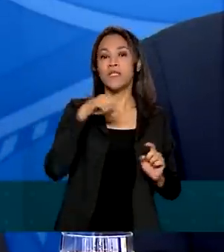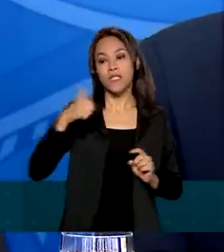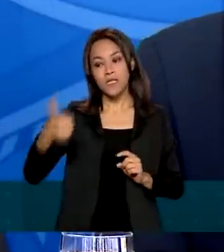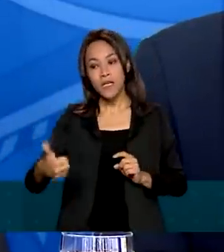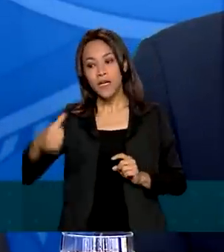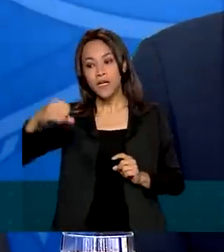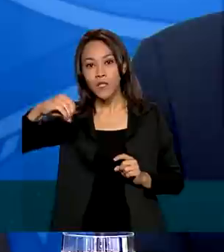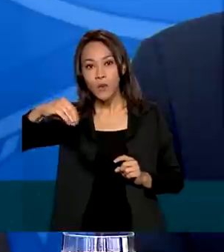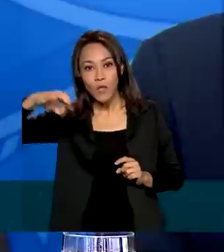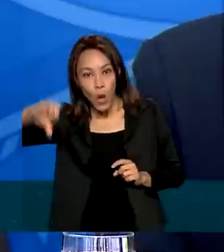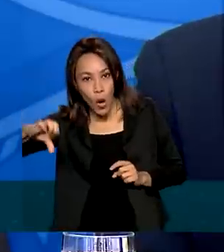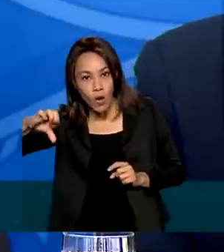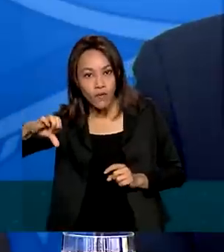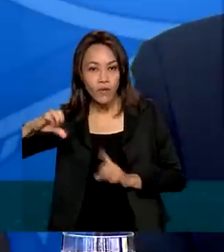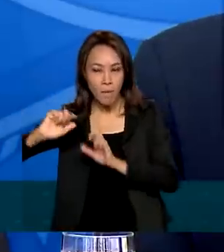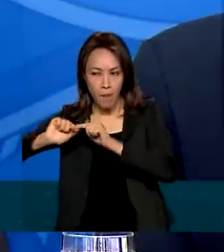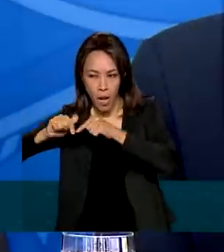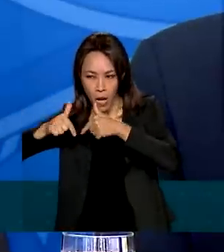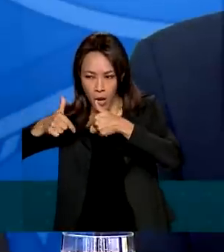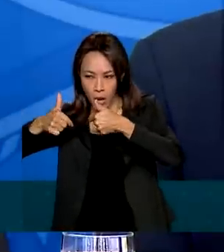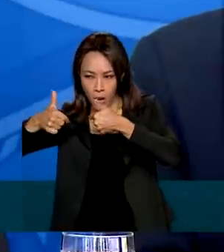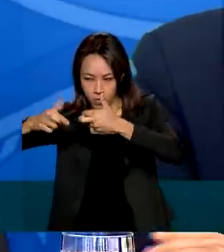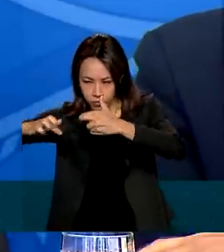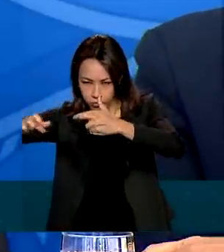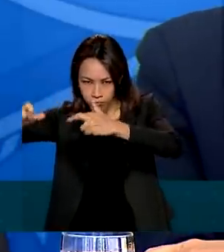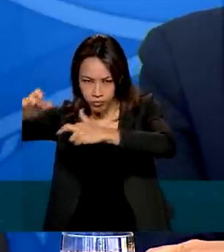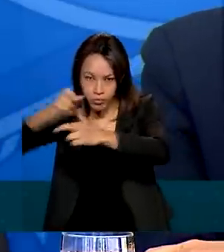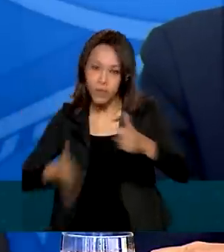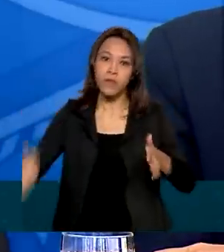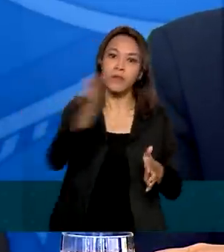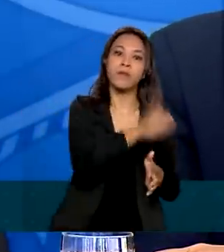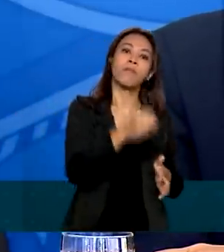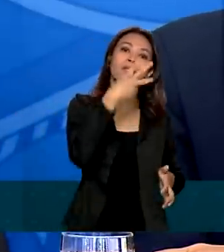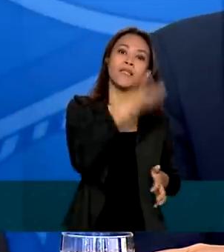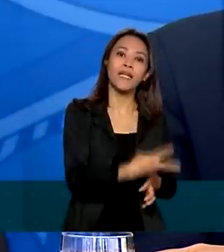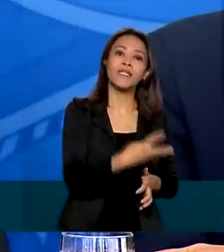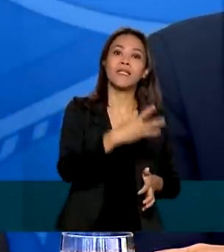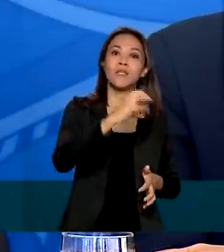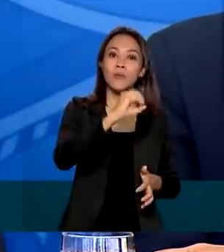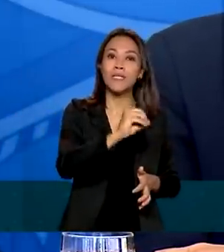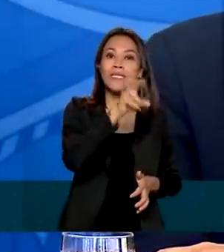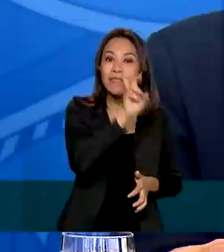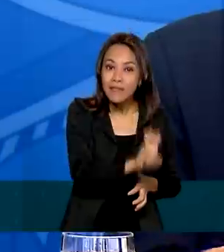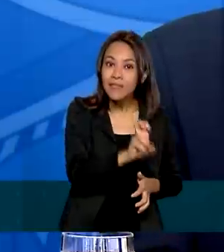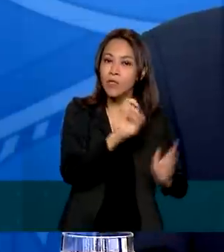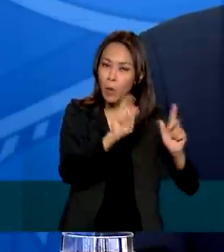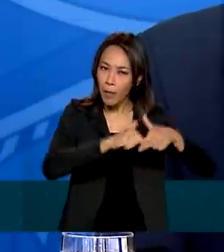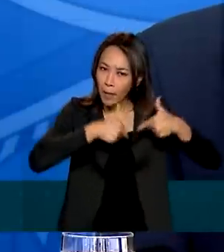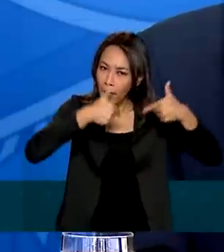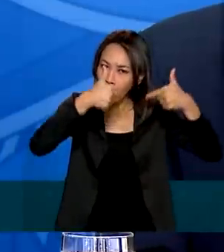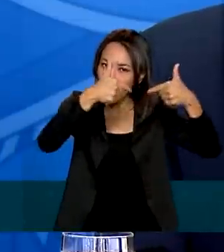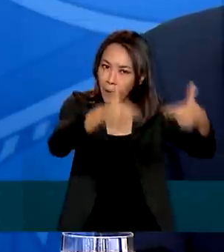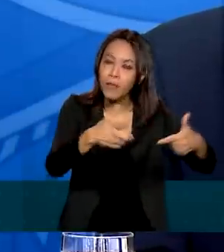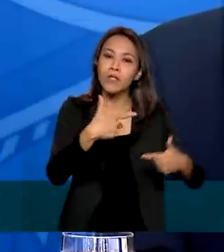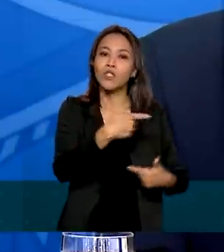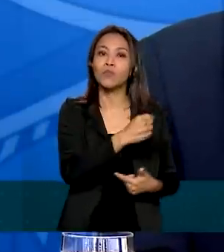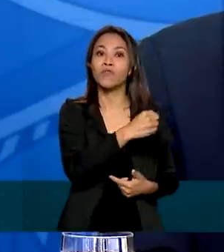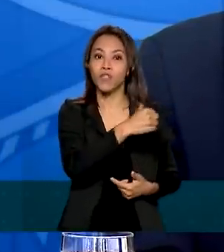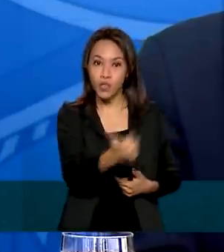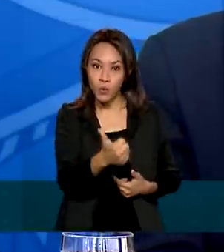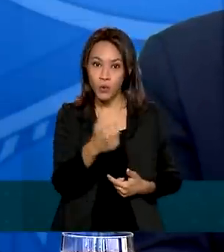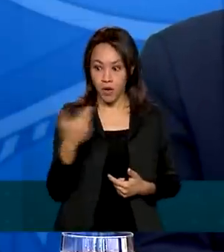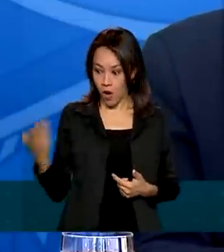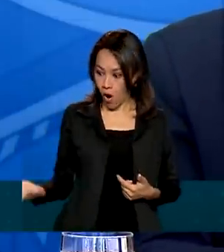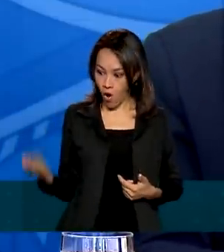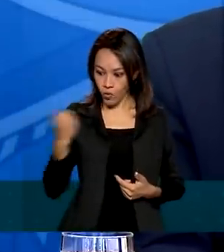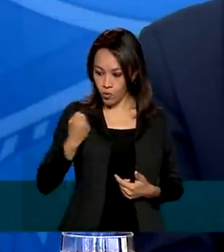operações, 109 ações em 2020 para 305 ações em 2021. Como dissemos, nós reforçamos,